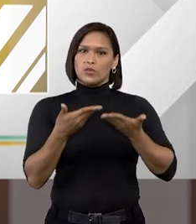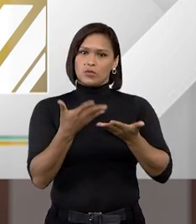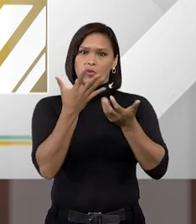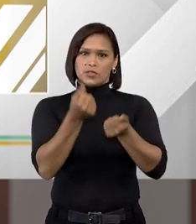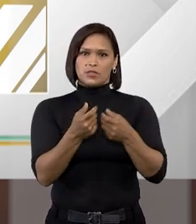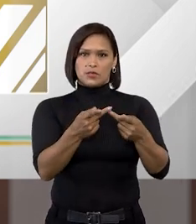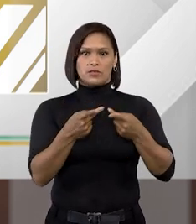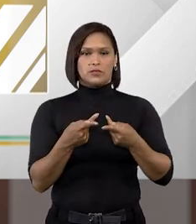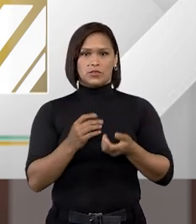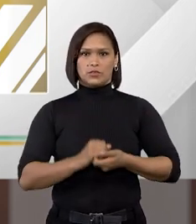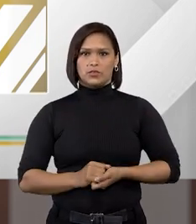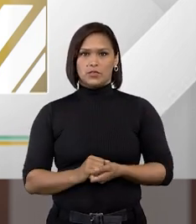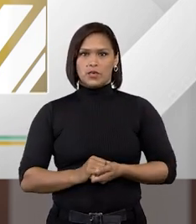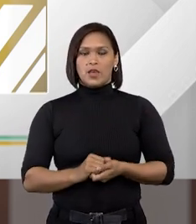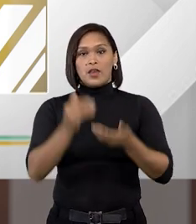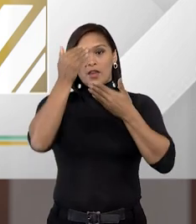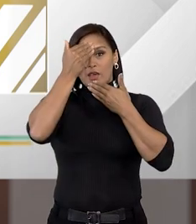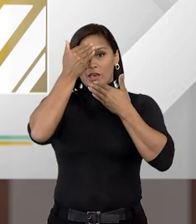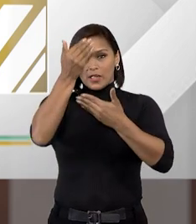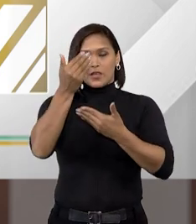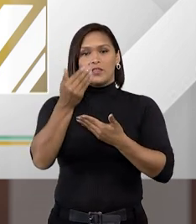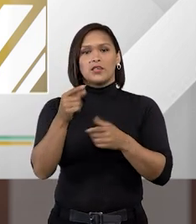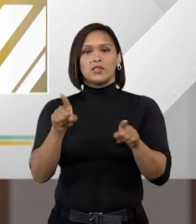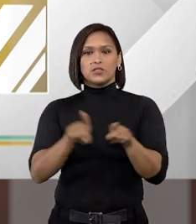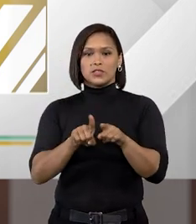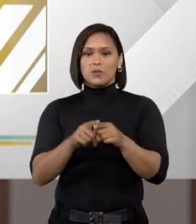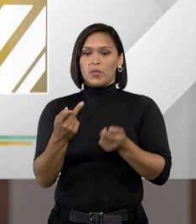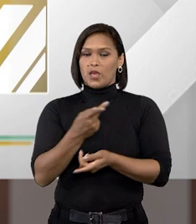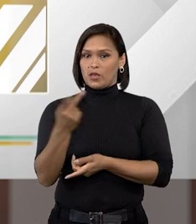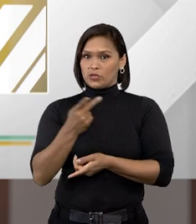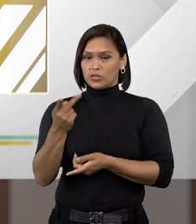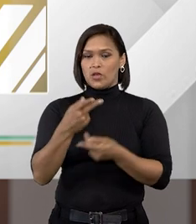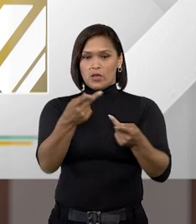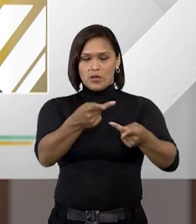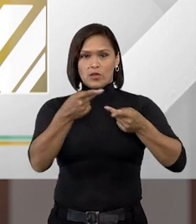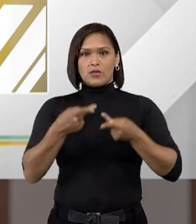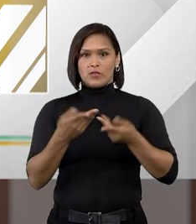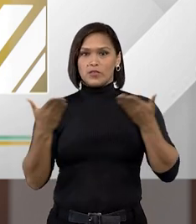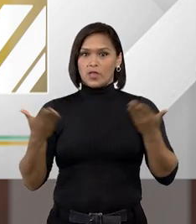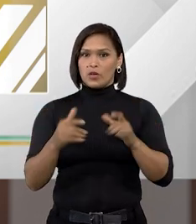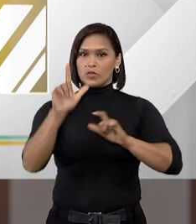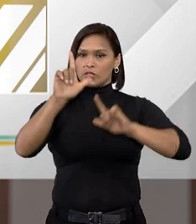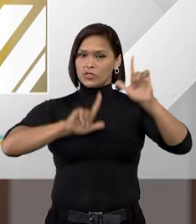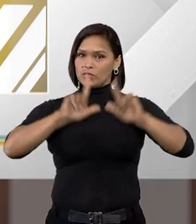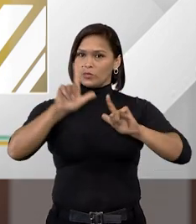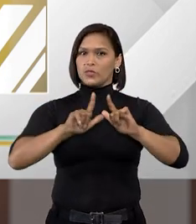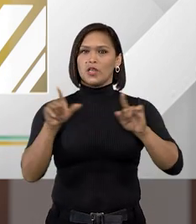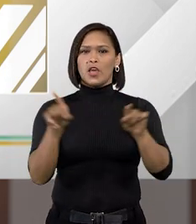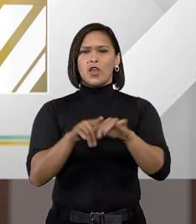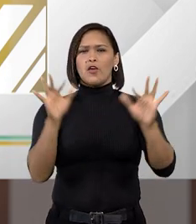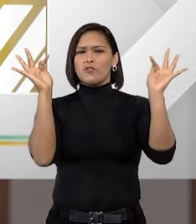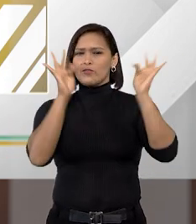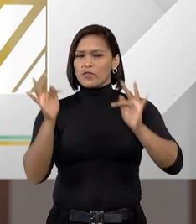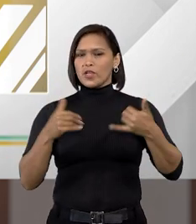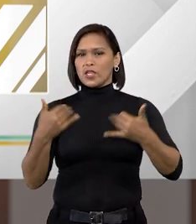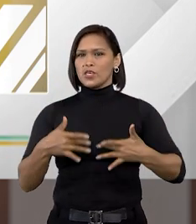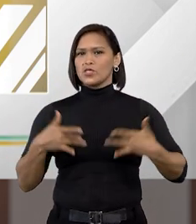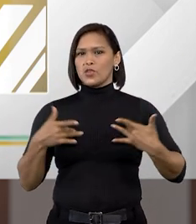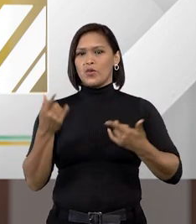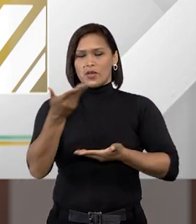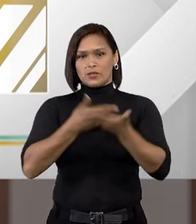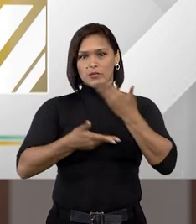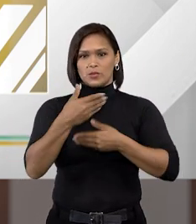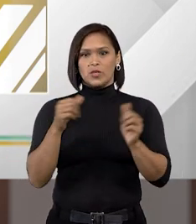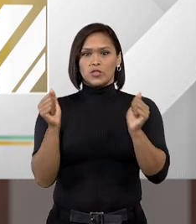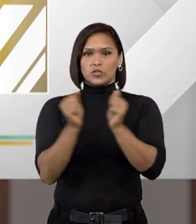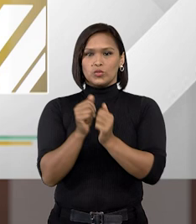gente professor eu agradeço a vocês por ter me convidado estar aqui com vocês nesse programa fico muito feliz e honrado de participar